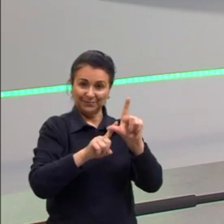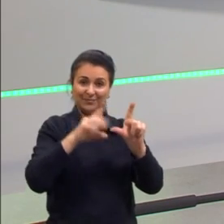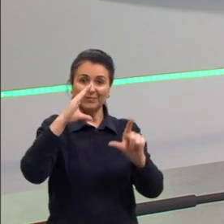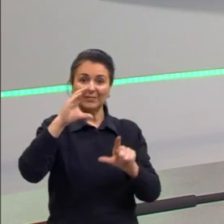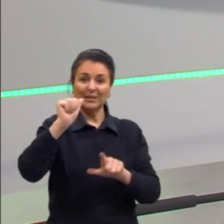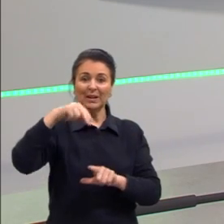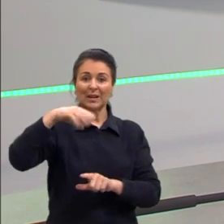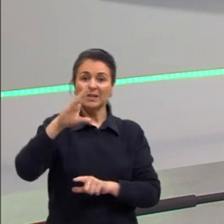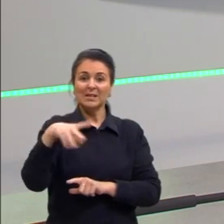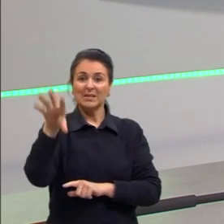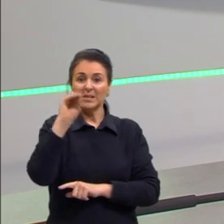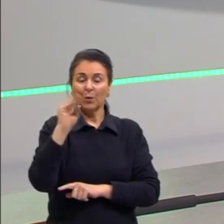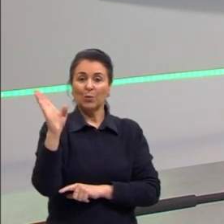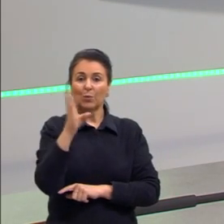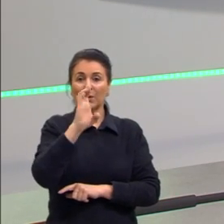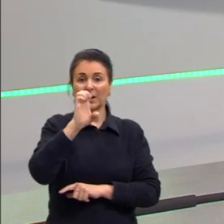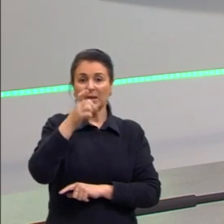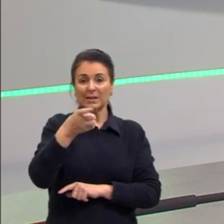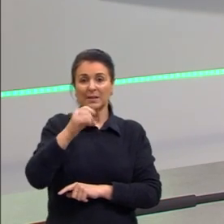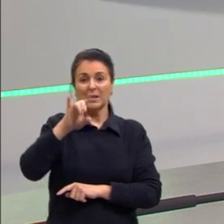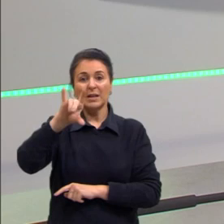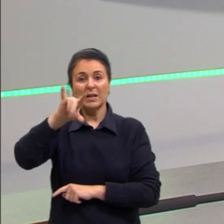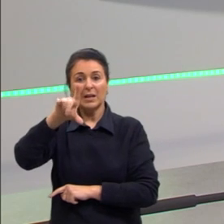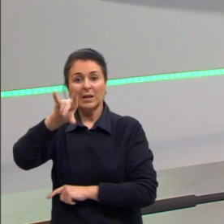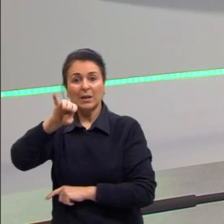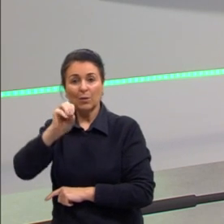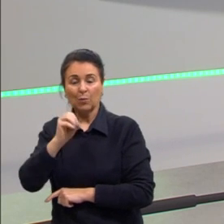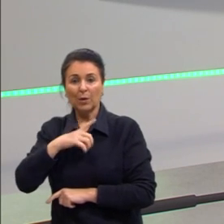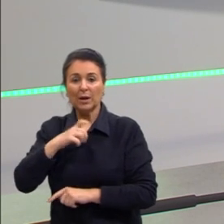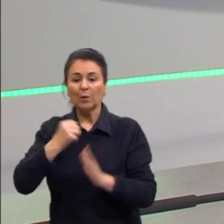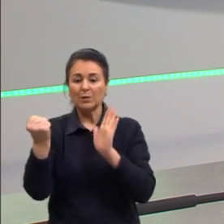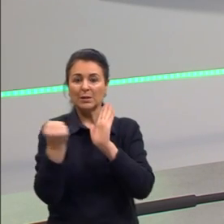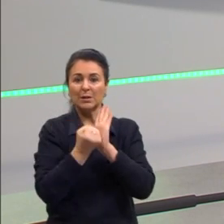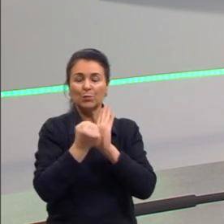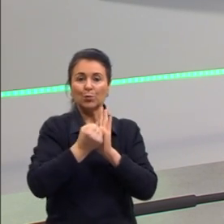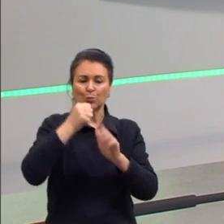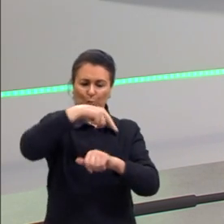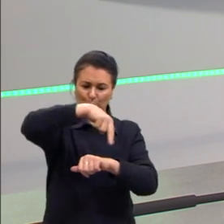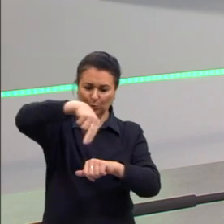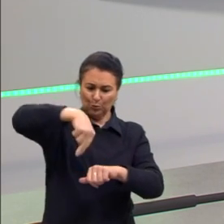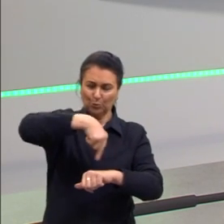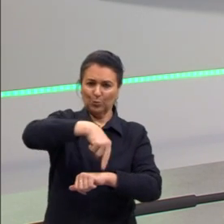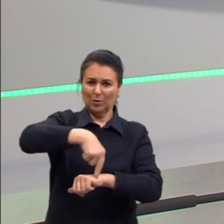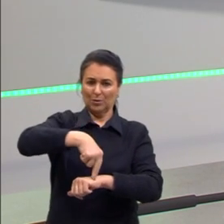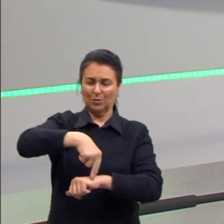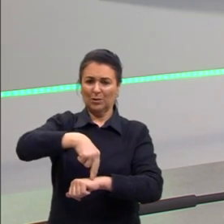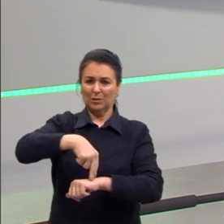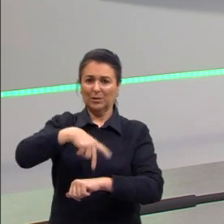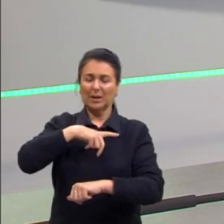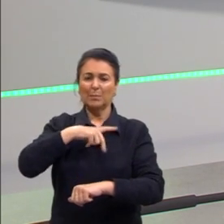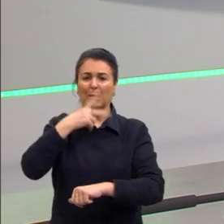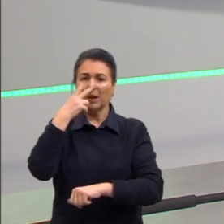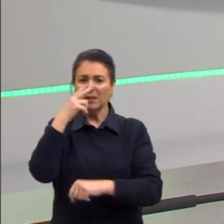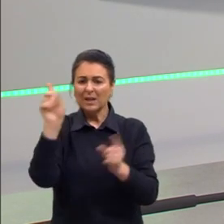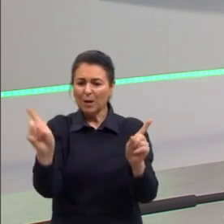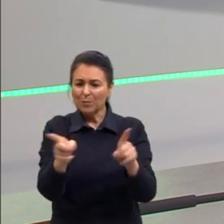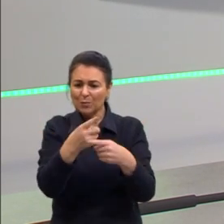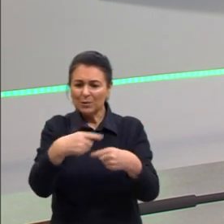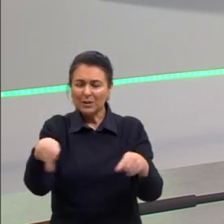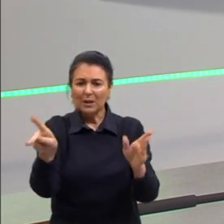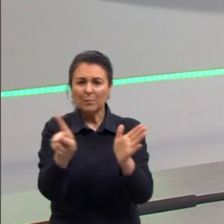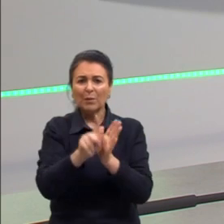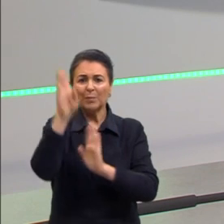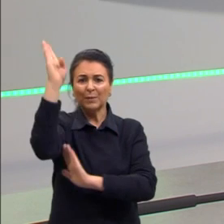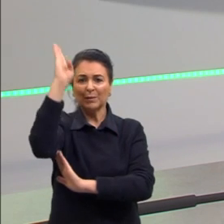bastante conhecido de todo mundo. E ele é um símbolo do nacionalismo romântico. Ele é como se fosse um hino à pátria brasileira. E ele foi